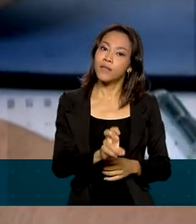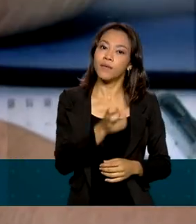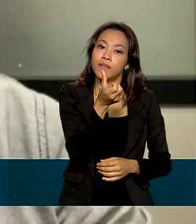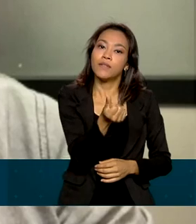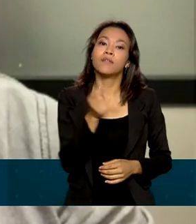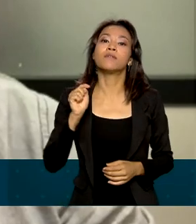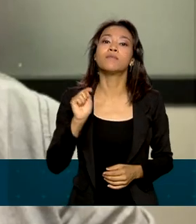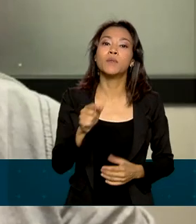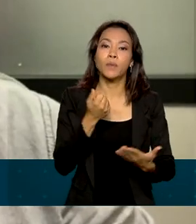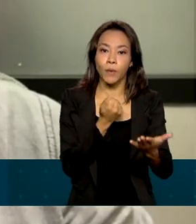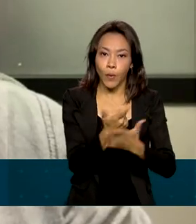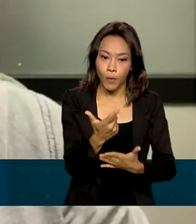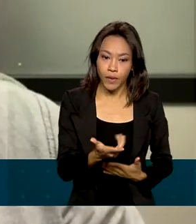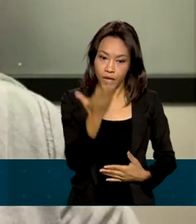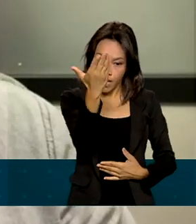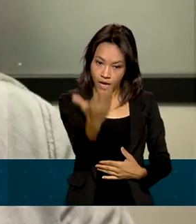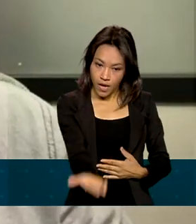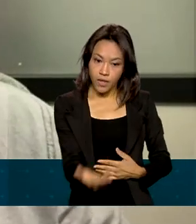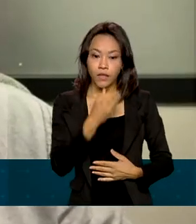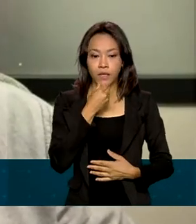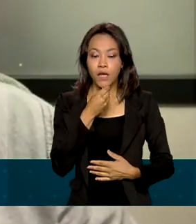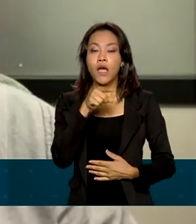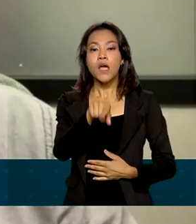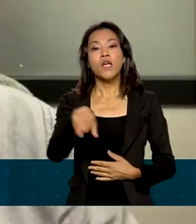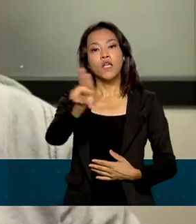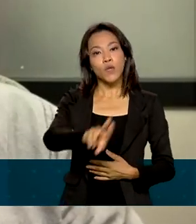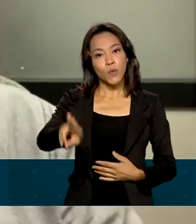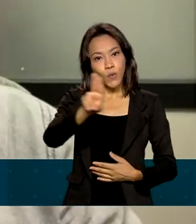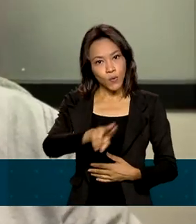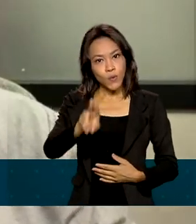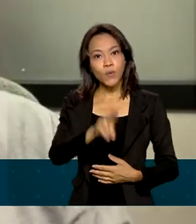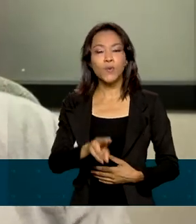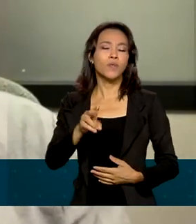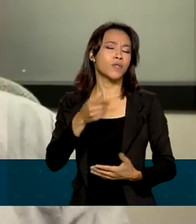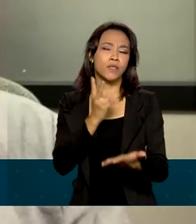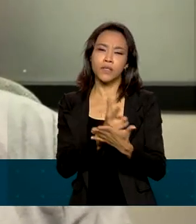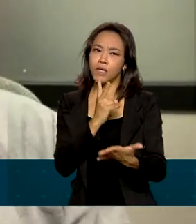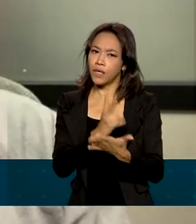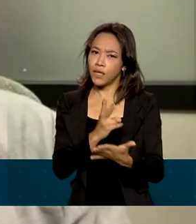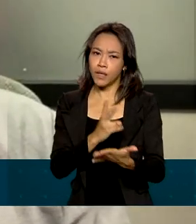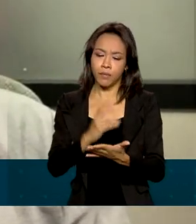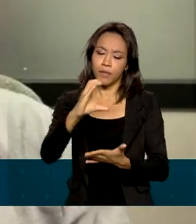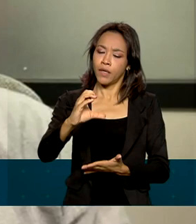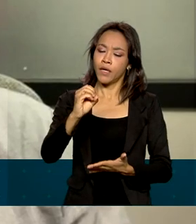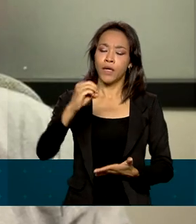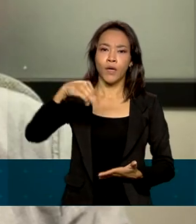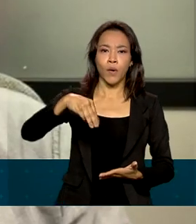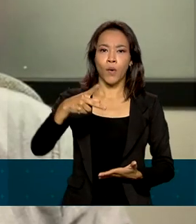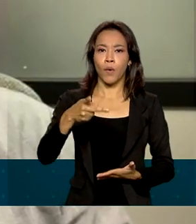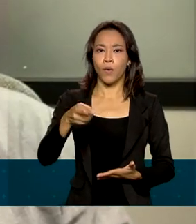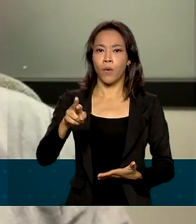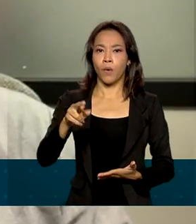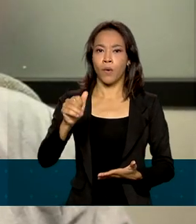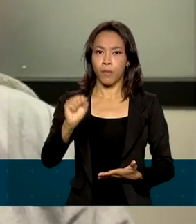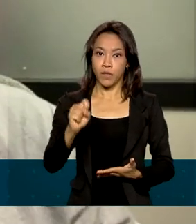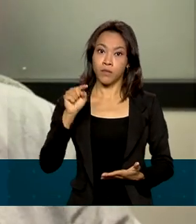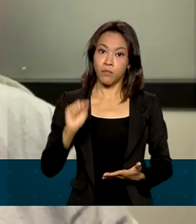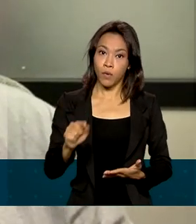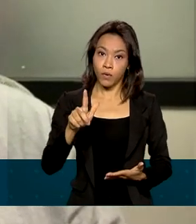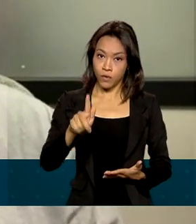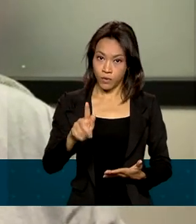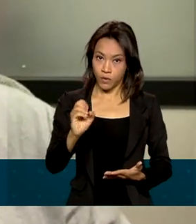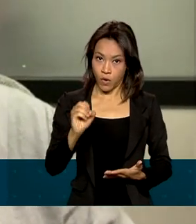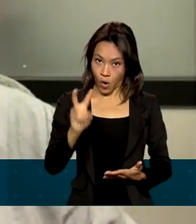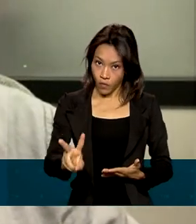compras. Hugo de Alanza usa o compras.gov diariamente e há muito tempo. E conta que